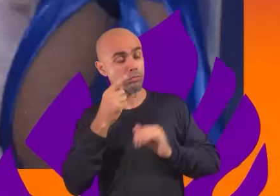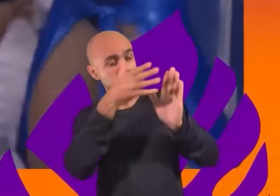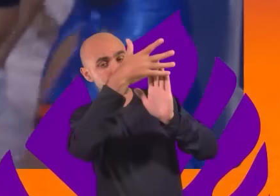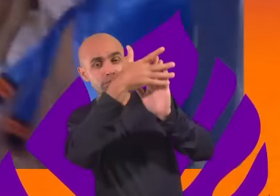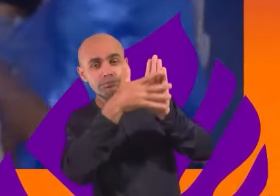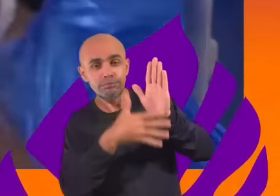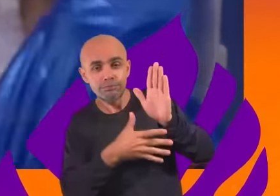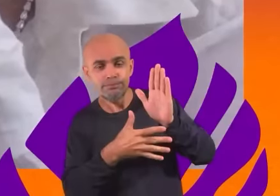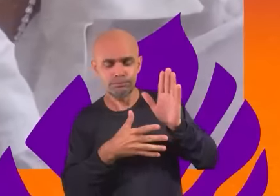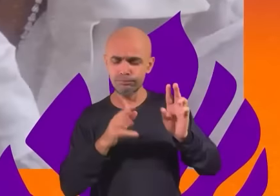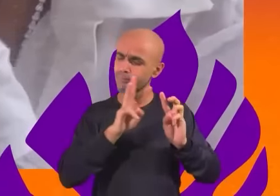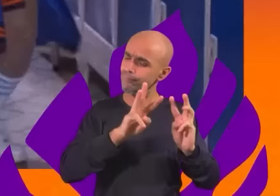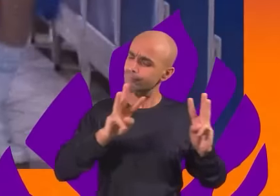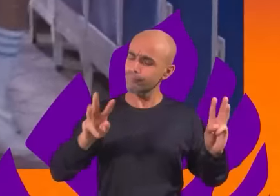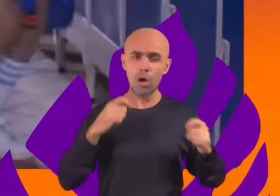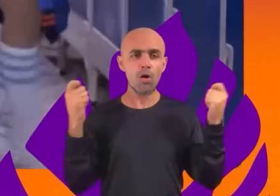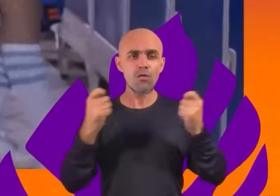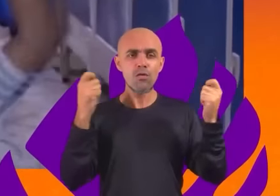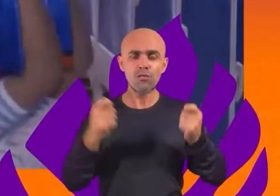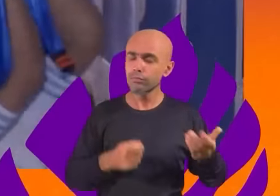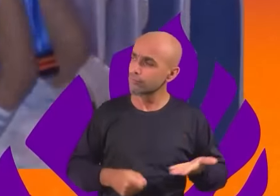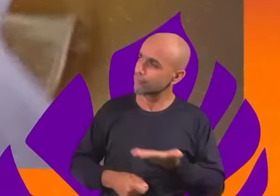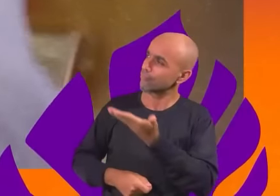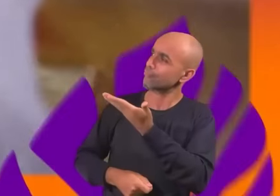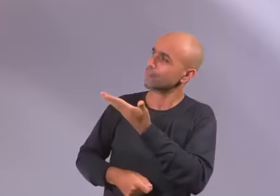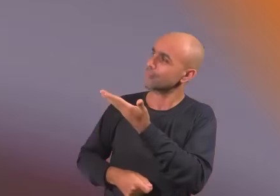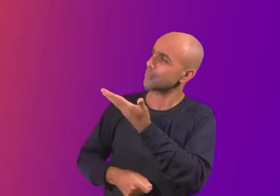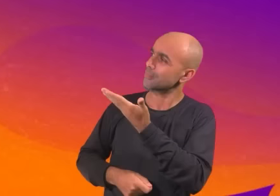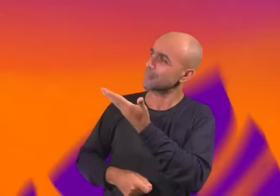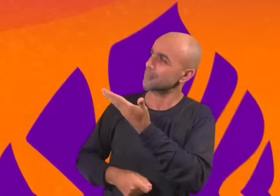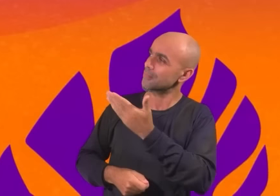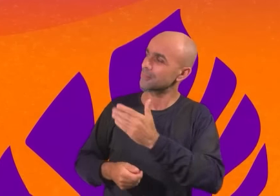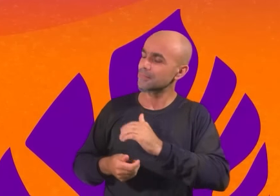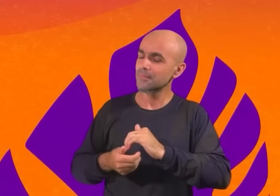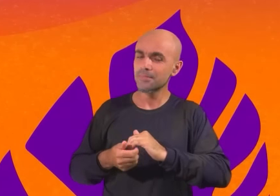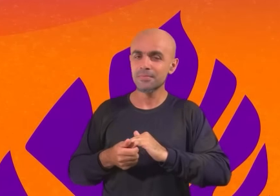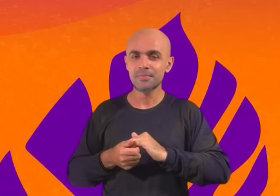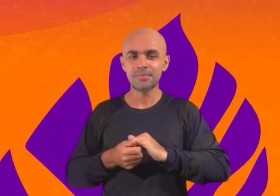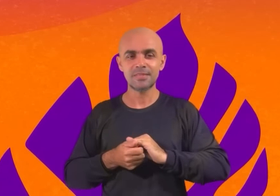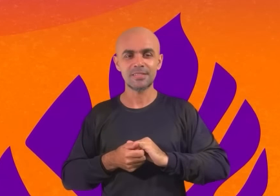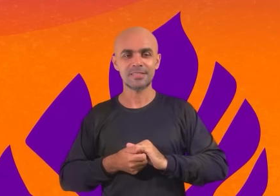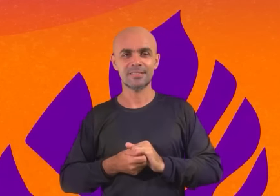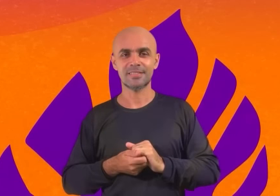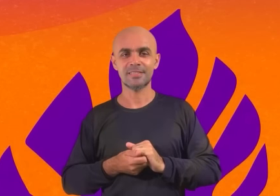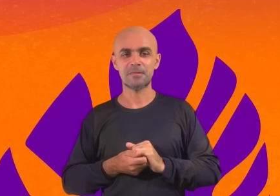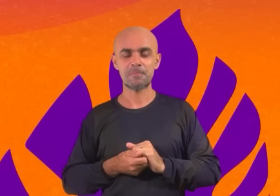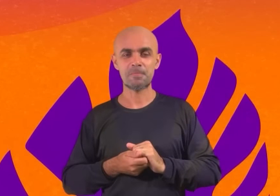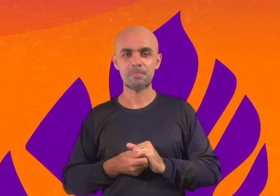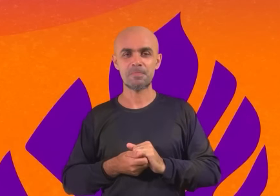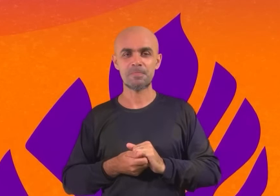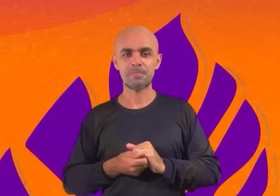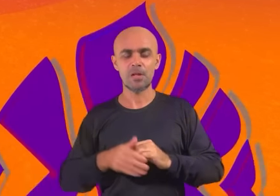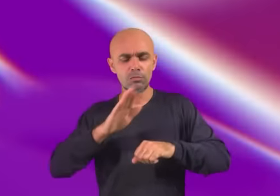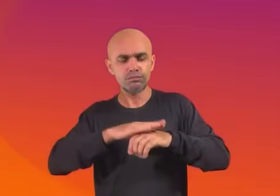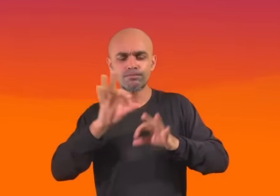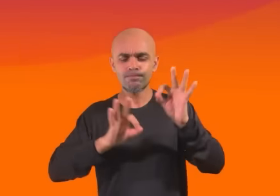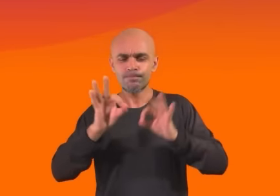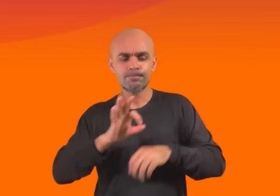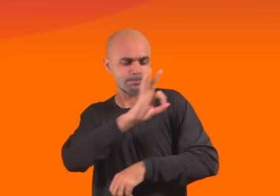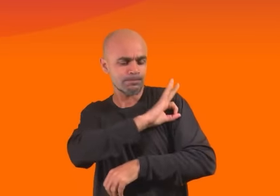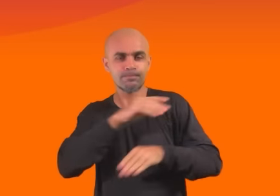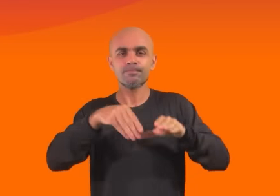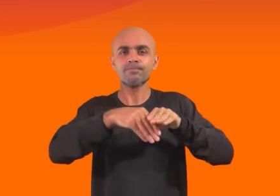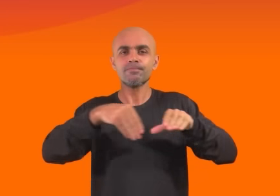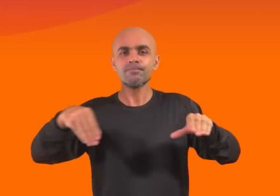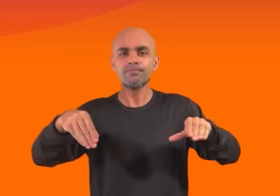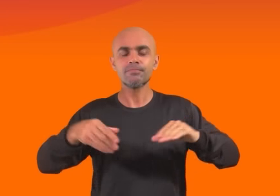Confira toda a programação do Estação Verão Show 2023 no site praiagrande.sp.gov.br. Realização,